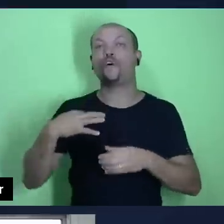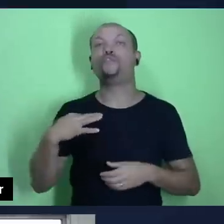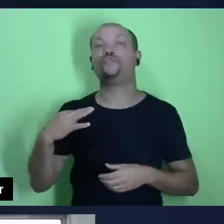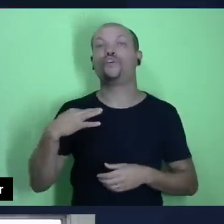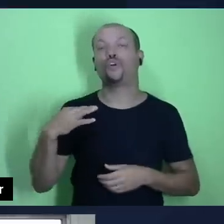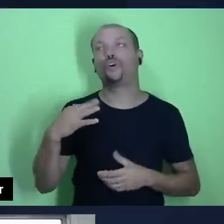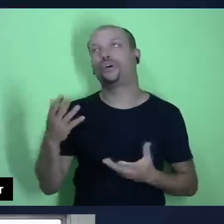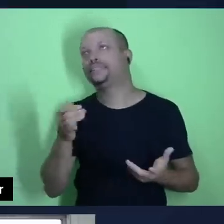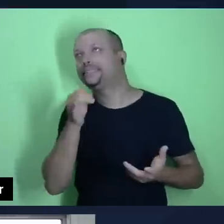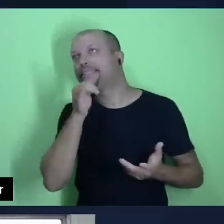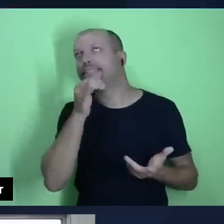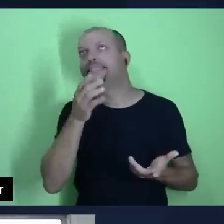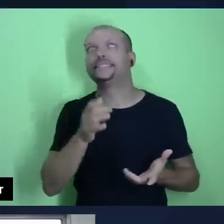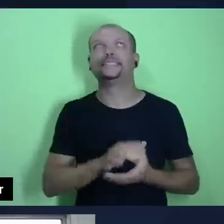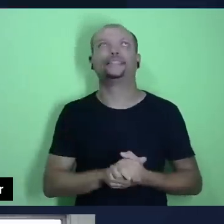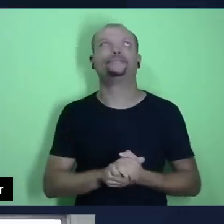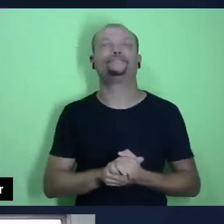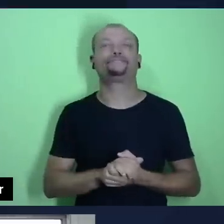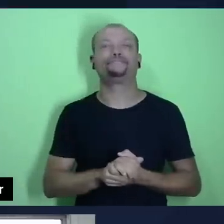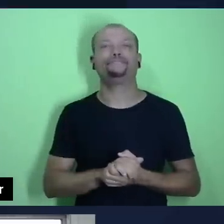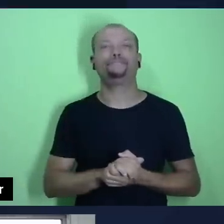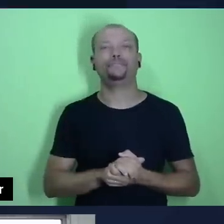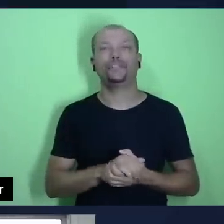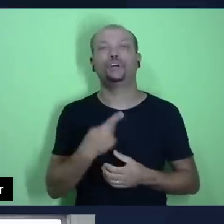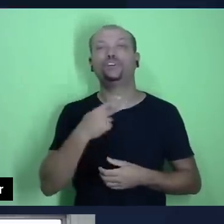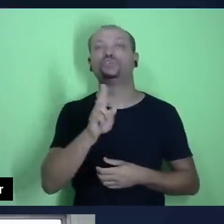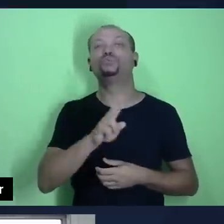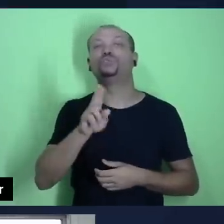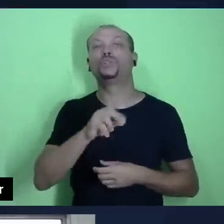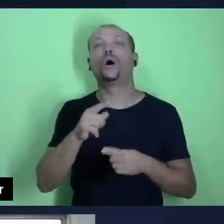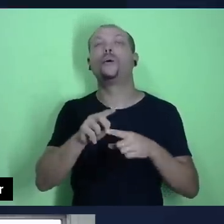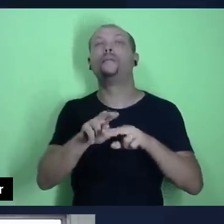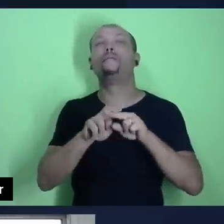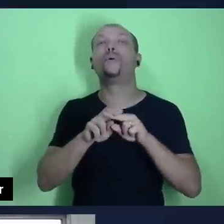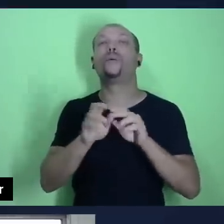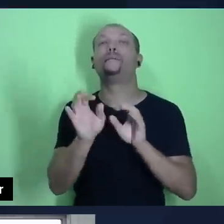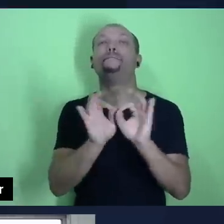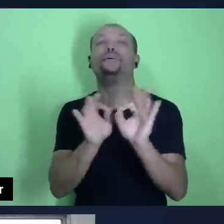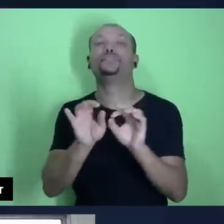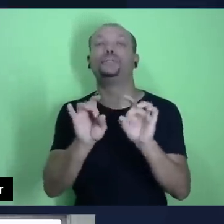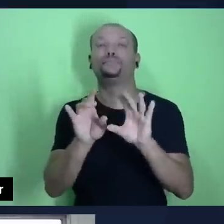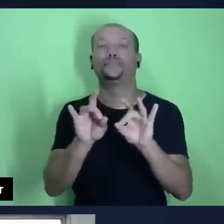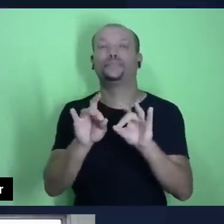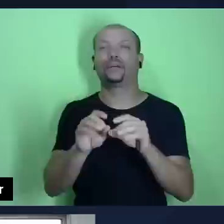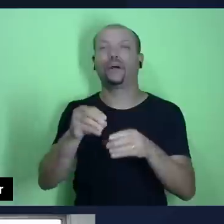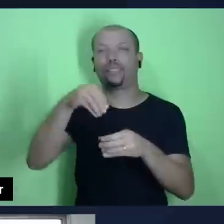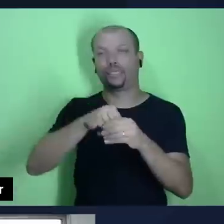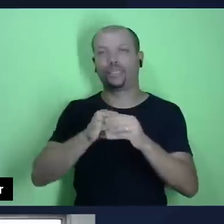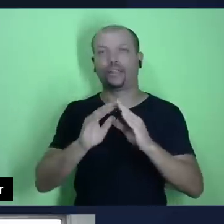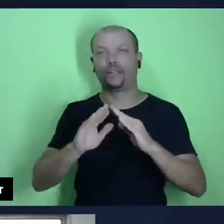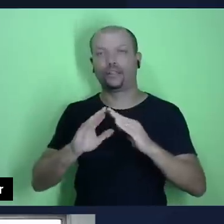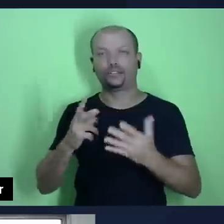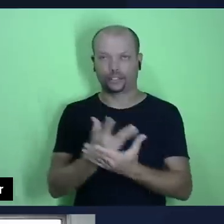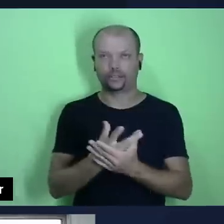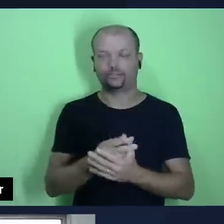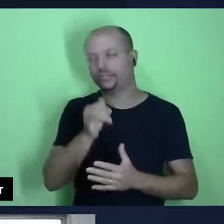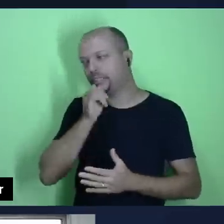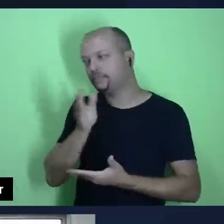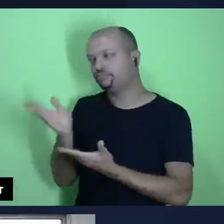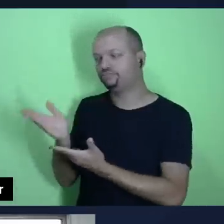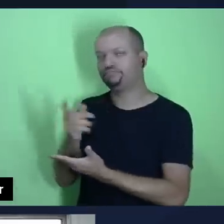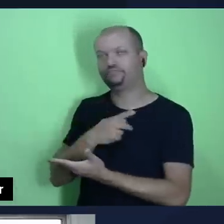aquela oferta que a gente usa por algum projeto especial da igreja. Então, vamos imaginar que eu sou pastor da igreja